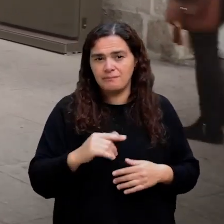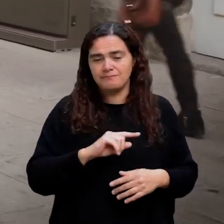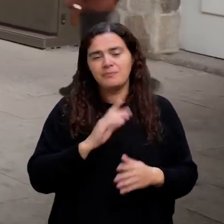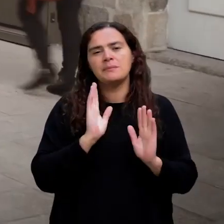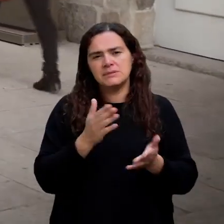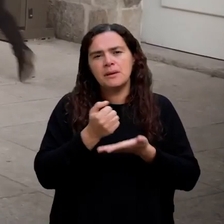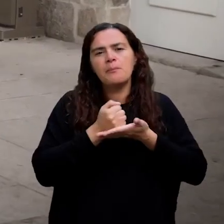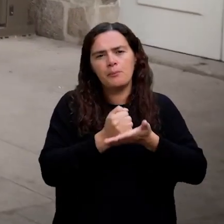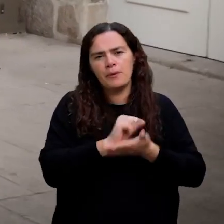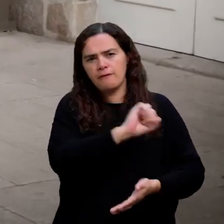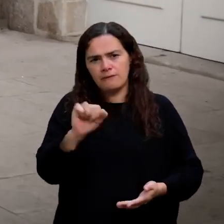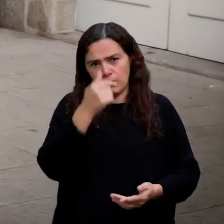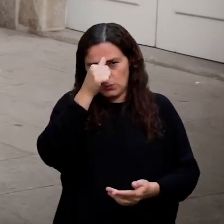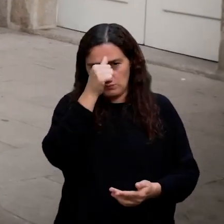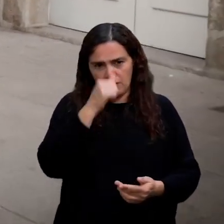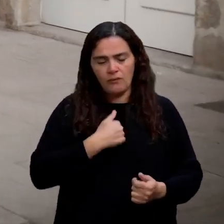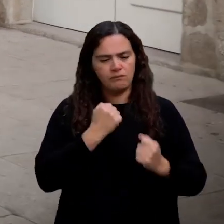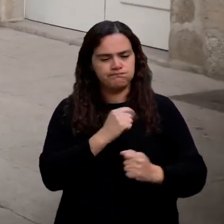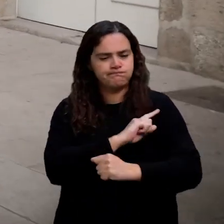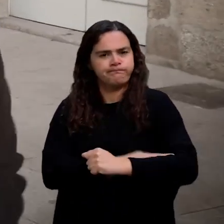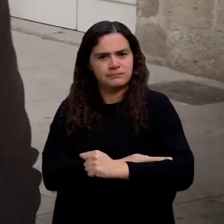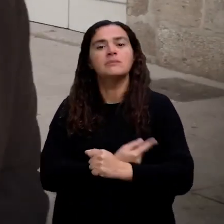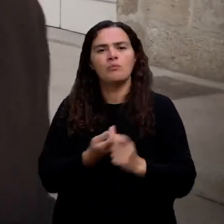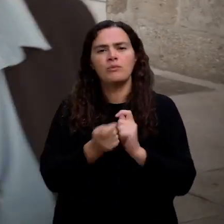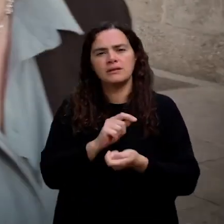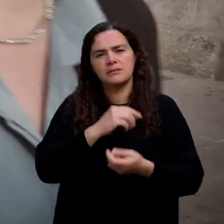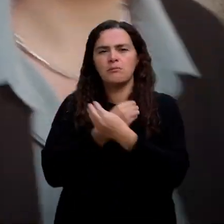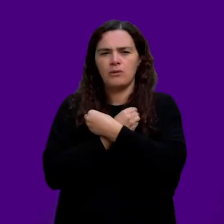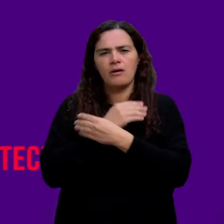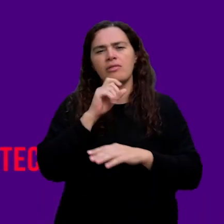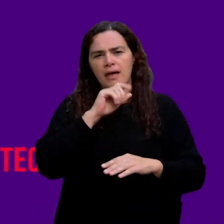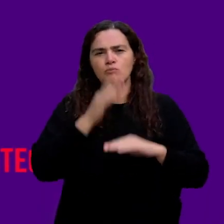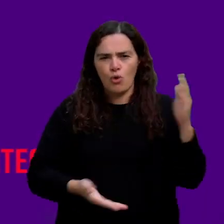no domingo. Mais força para a mudança que só o Bloco faz acontecer.